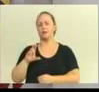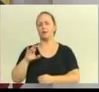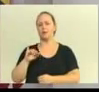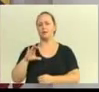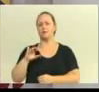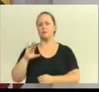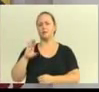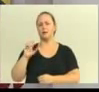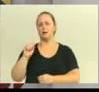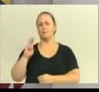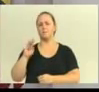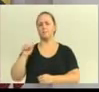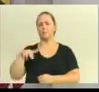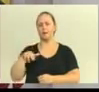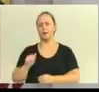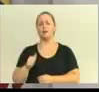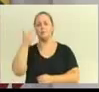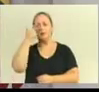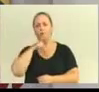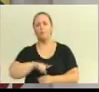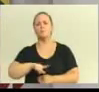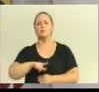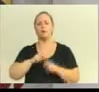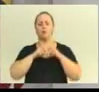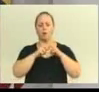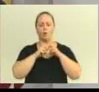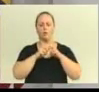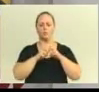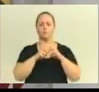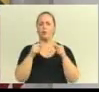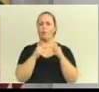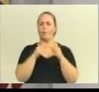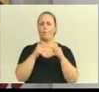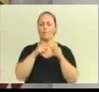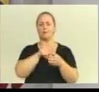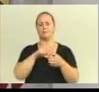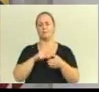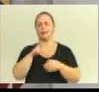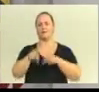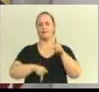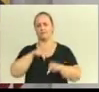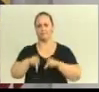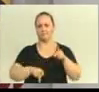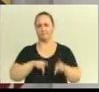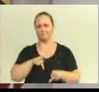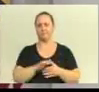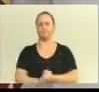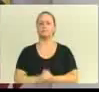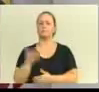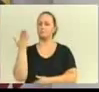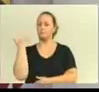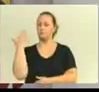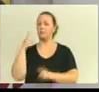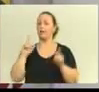para que a frota esteja adequada à necessidade de nossa cidade, de nossa população. As paralisações eram frequentes e